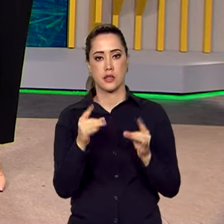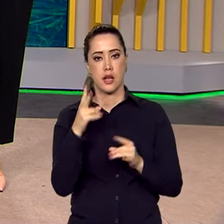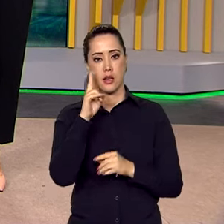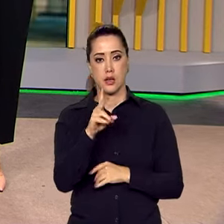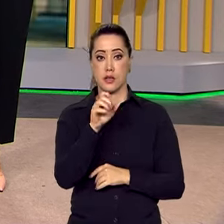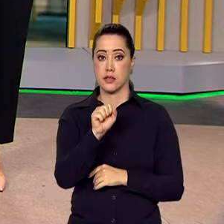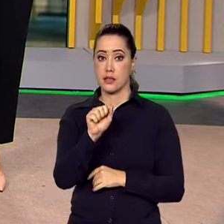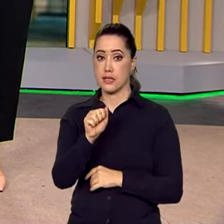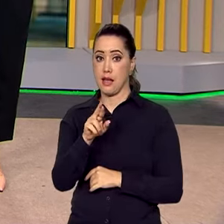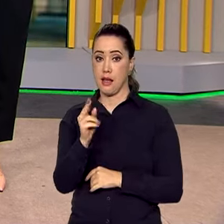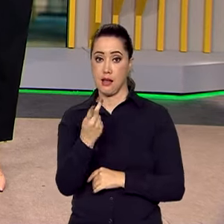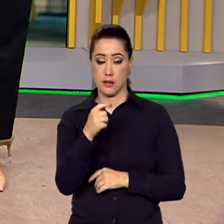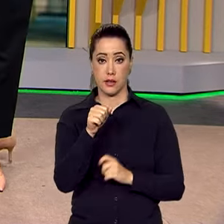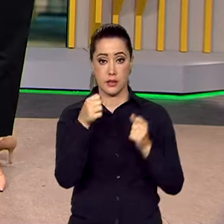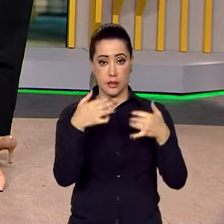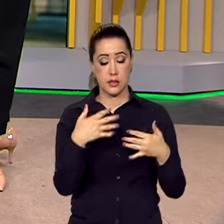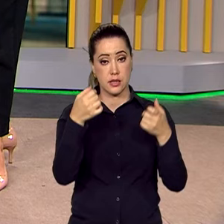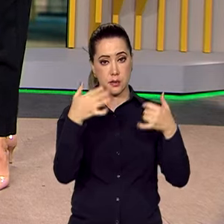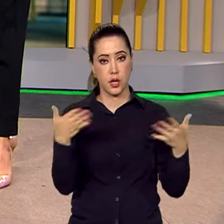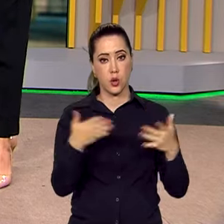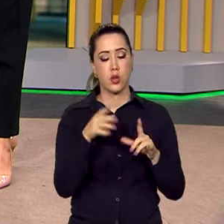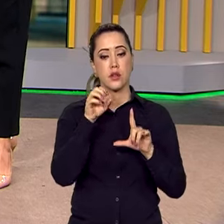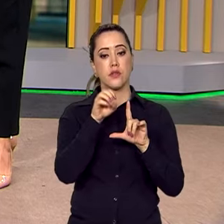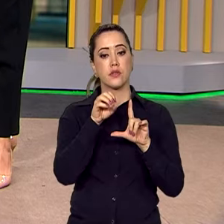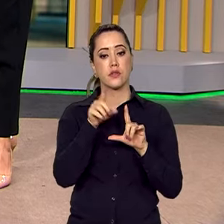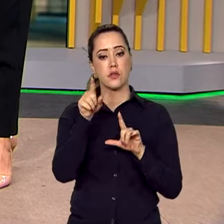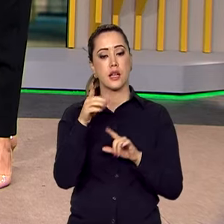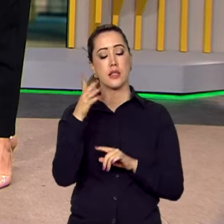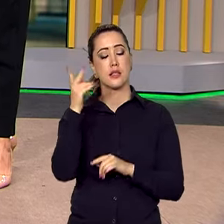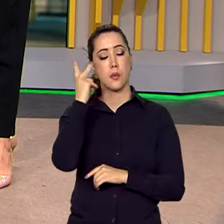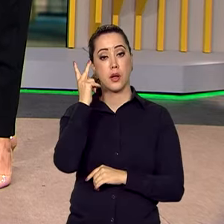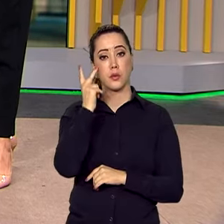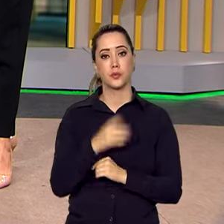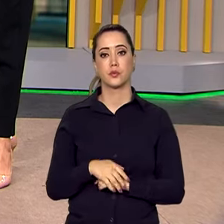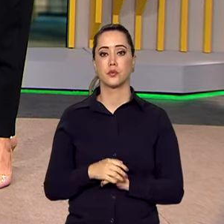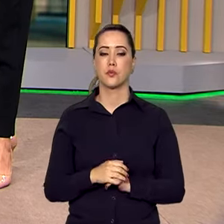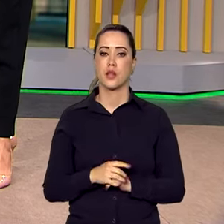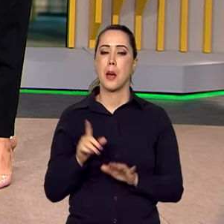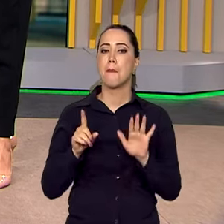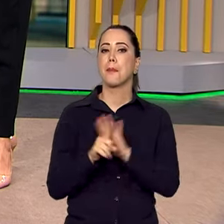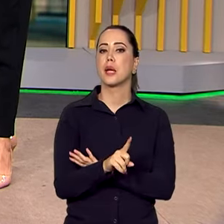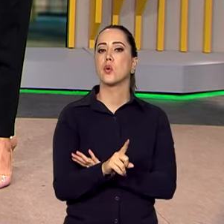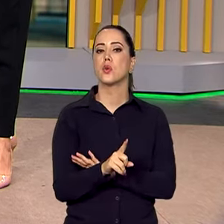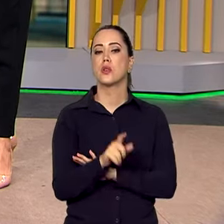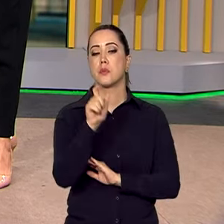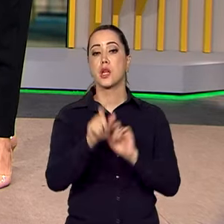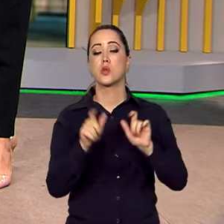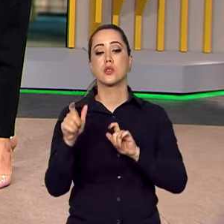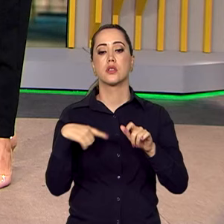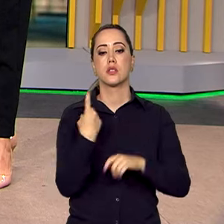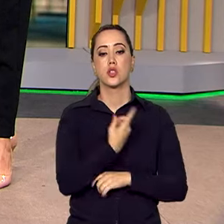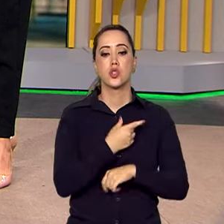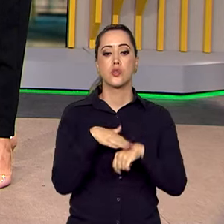repórter Sara Kines, que fala ao vivo com a gente direto de São Paulo. Sara, a pergunta que está em todas as